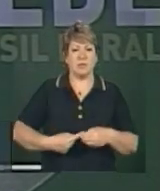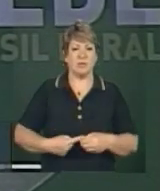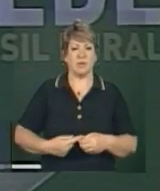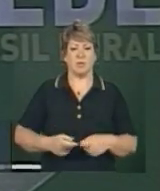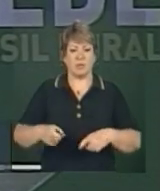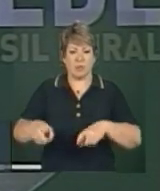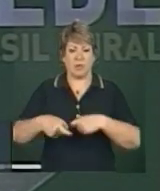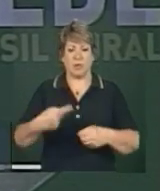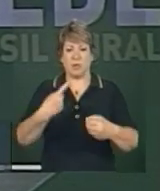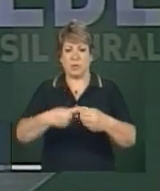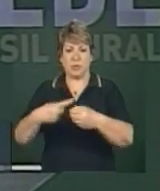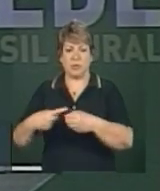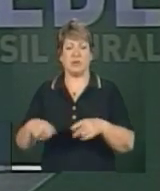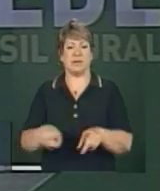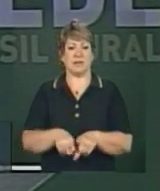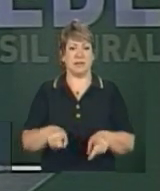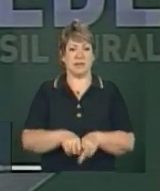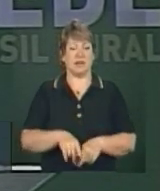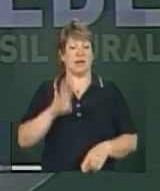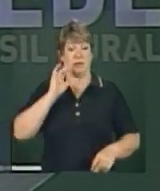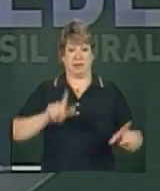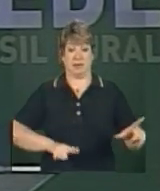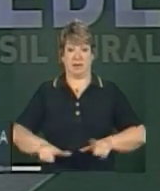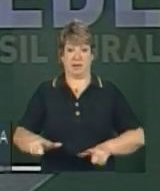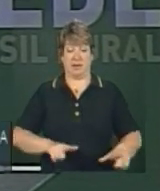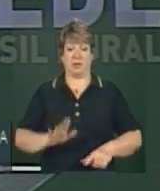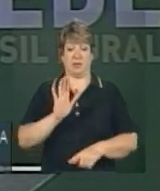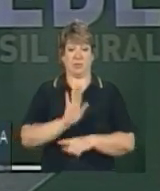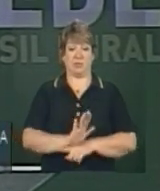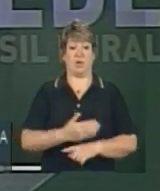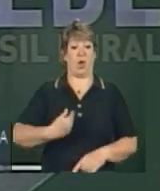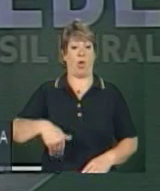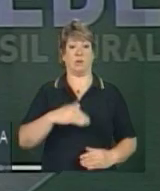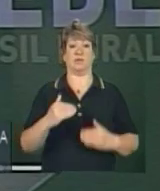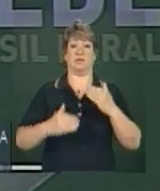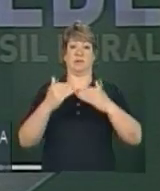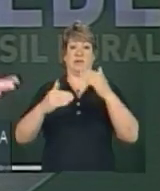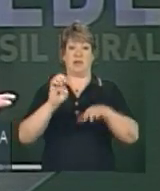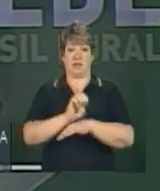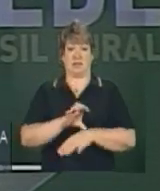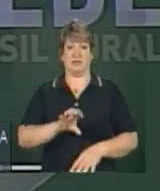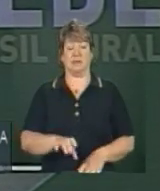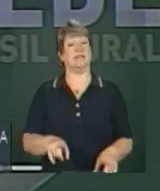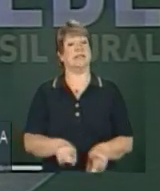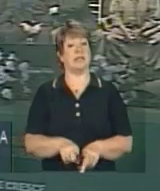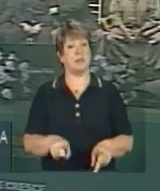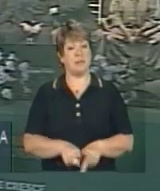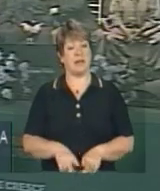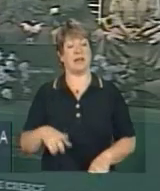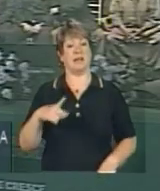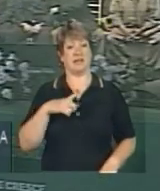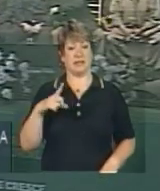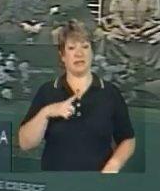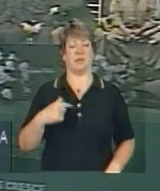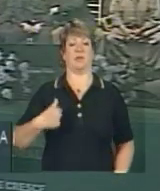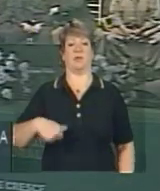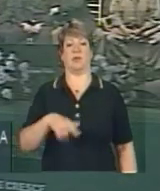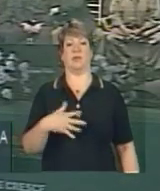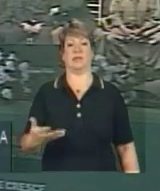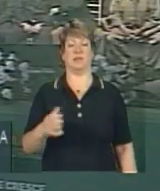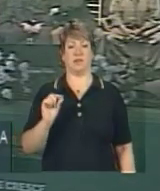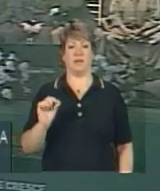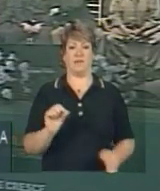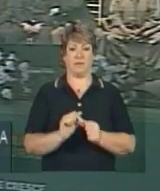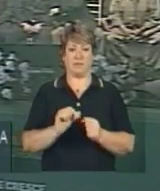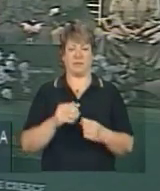fundamentais para o desenvolvimento do nosso Estado. Também temos a expectativa, uma expectativa que foi